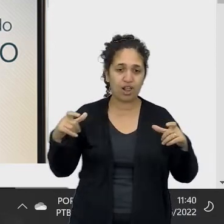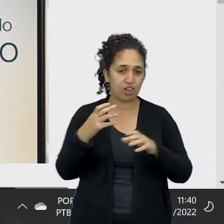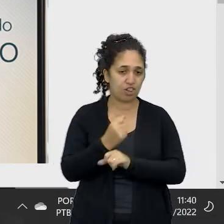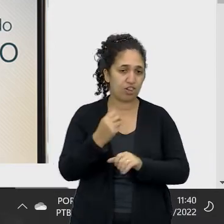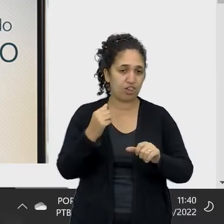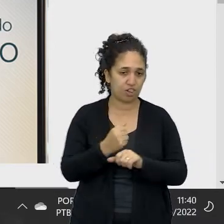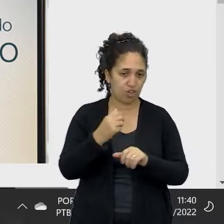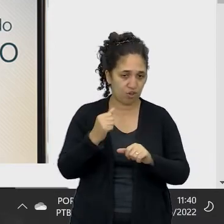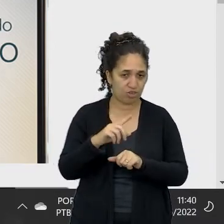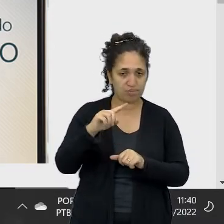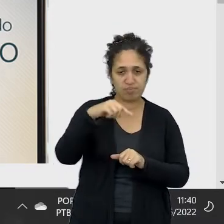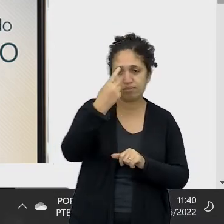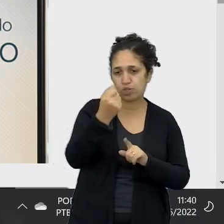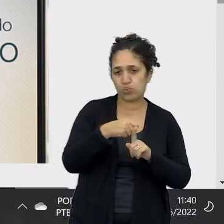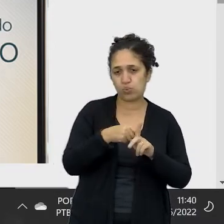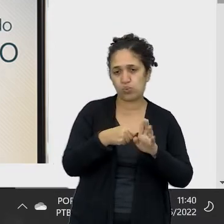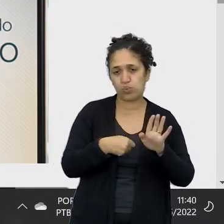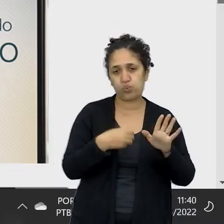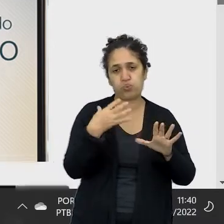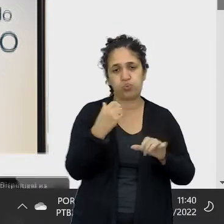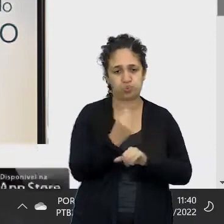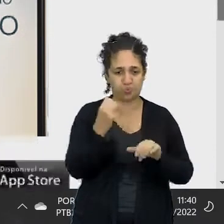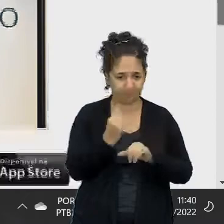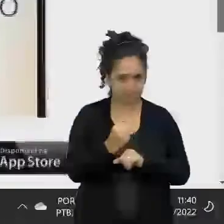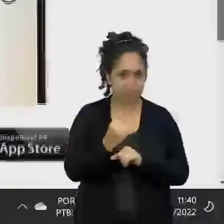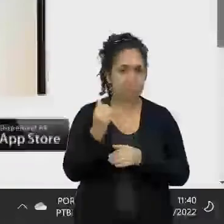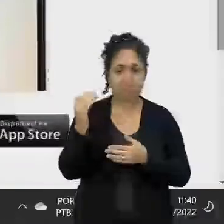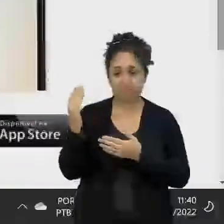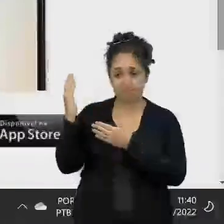financiado após o número de meses.